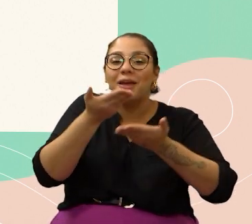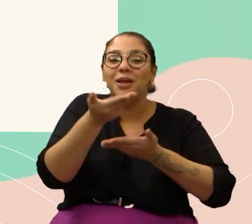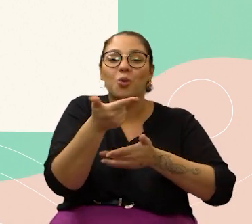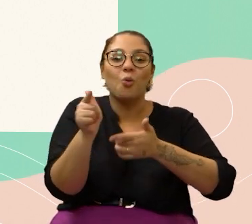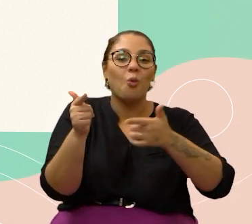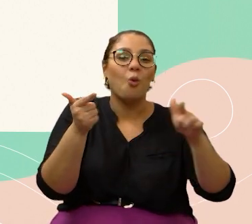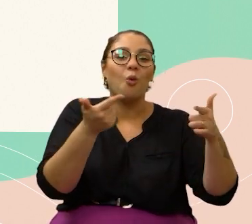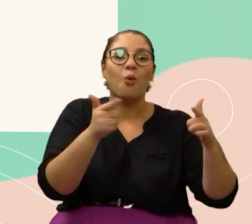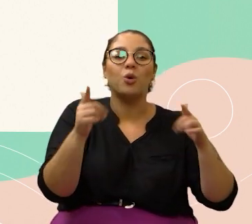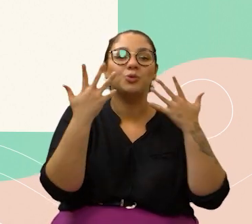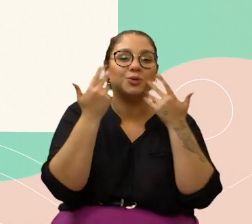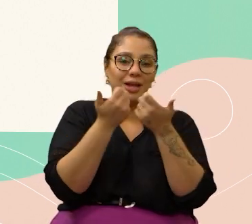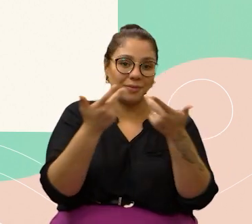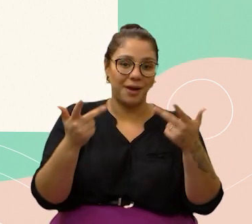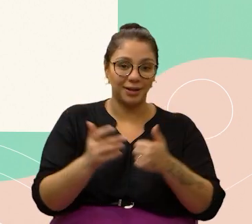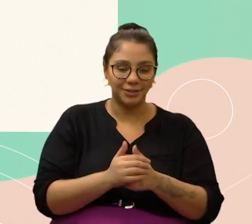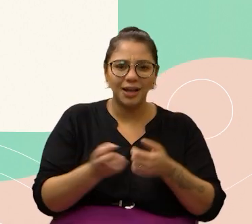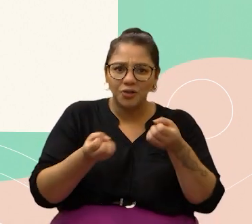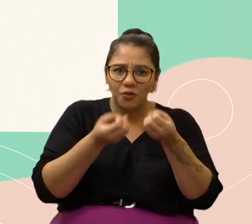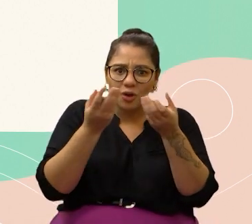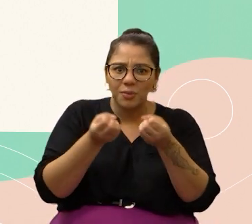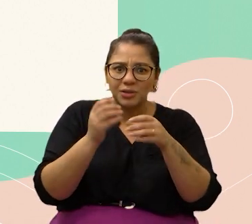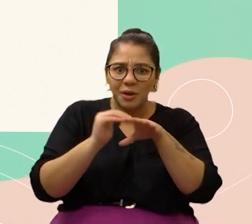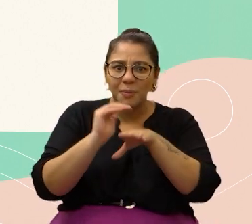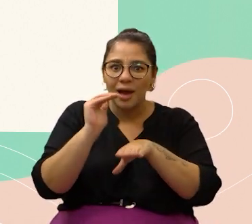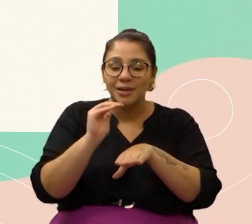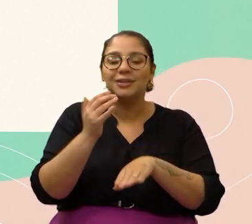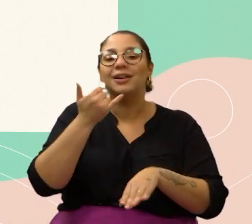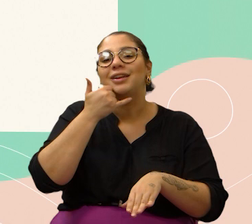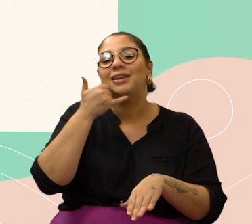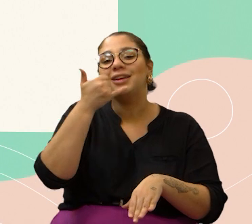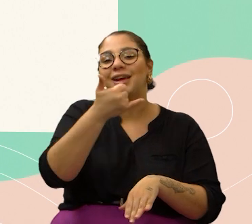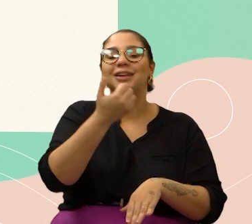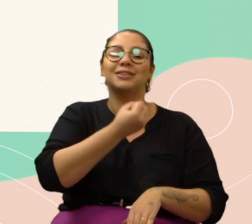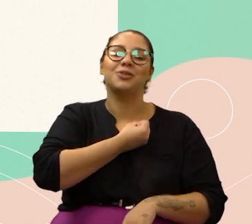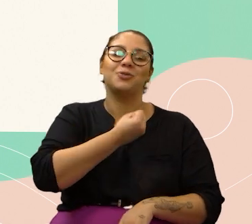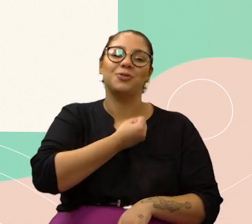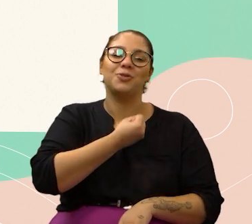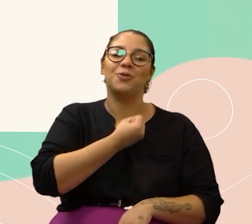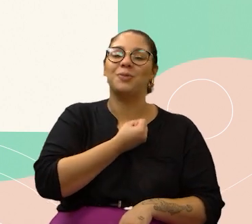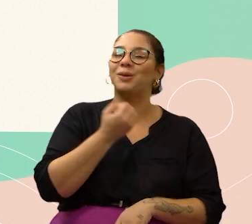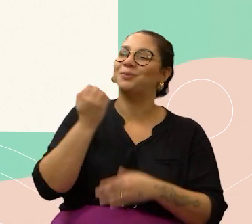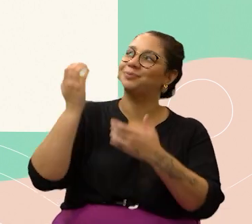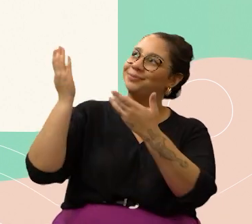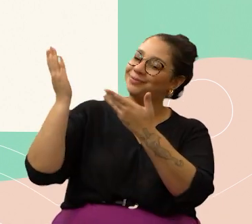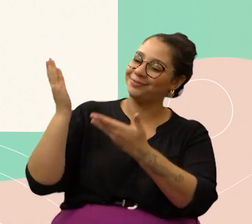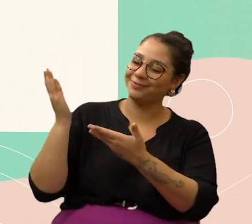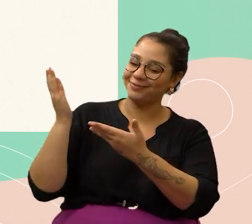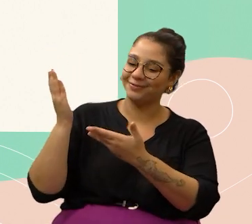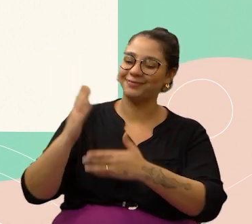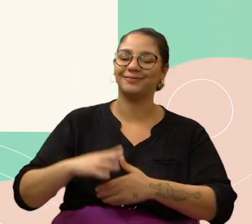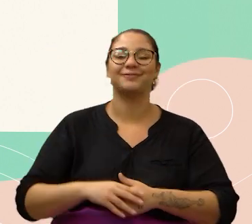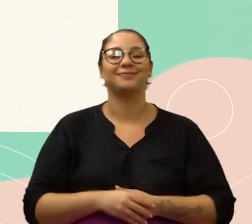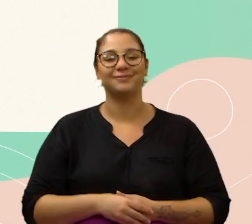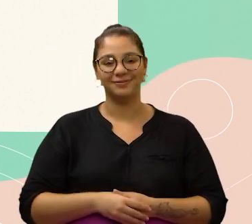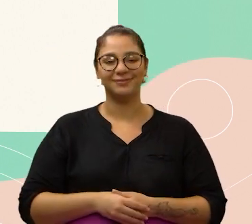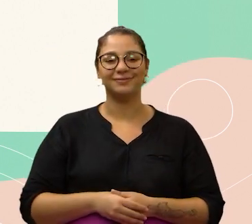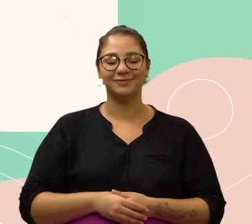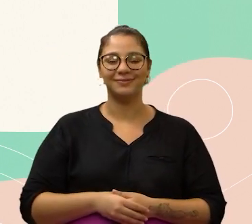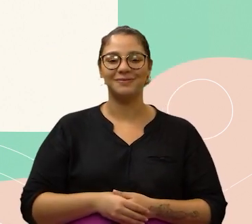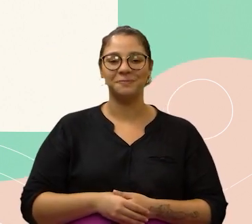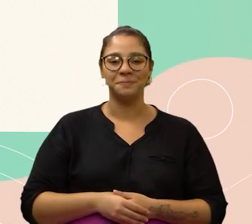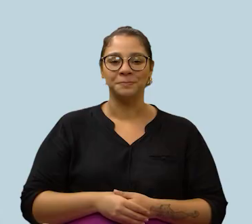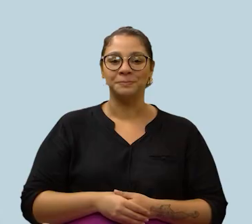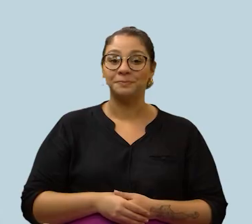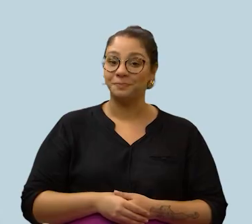saudável e pronta para adoção responsável. Ela é carinhosa, dócil e convive muito bem com outros